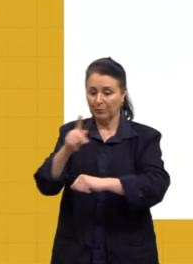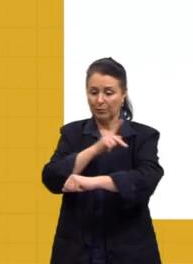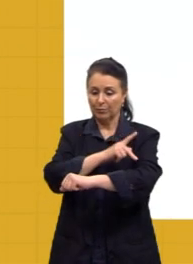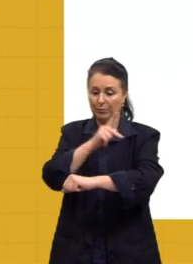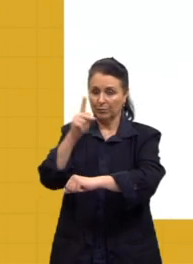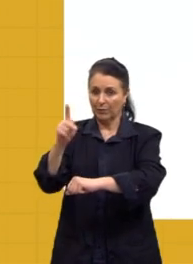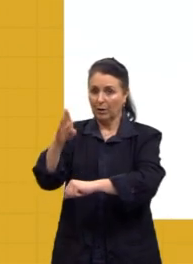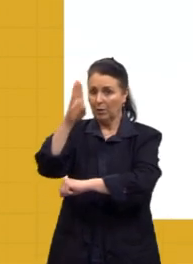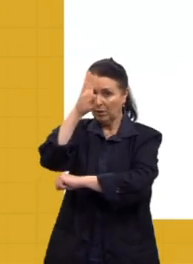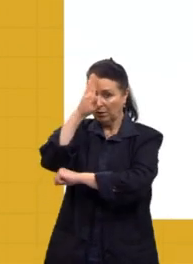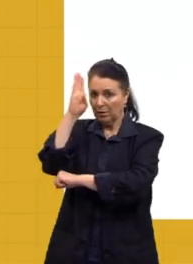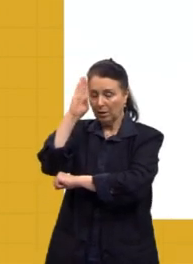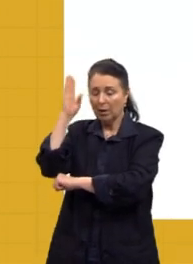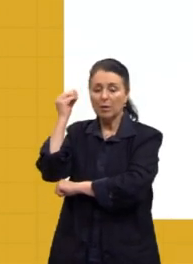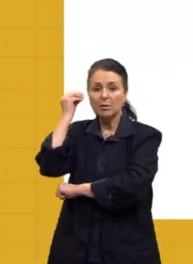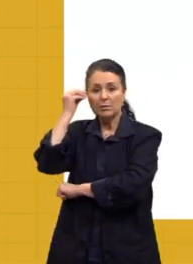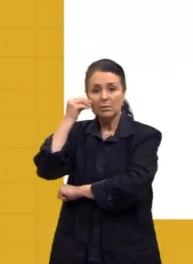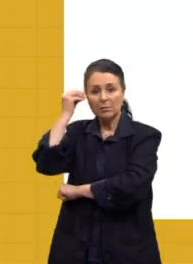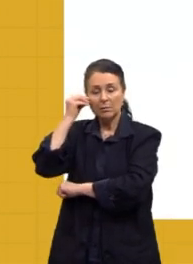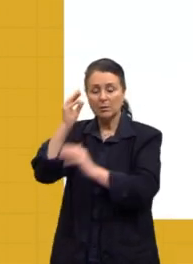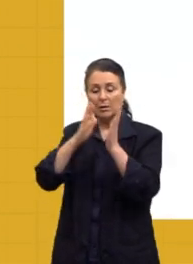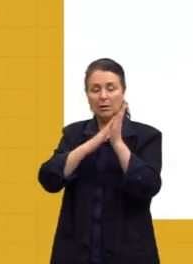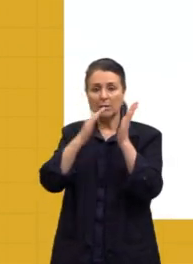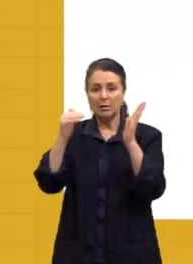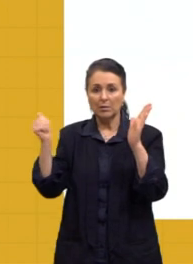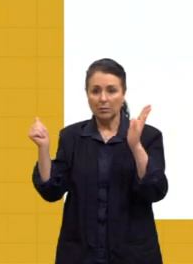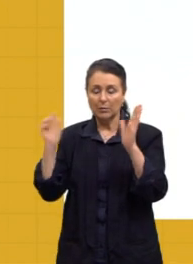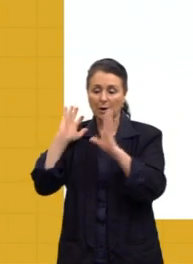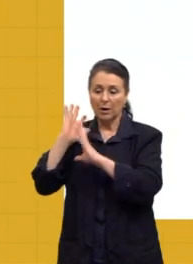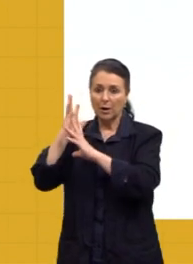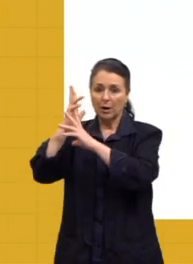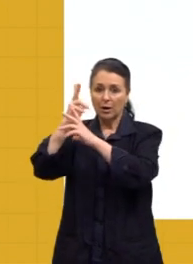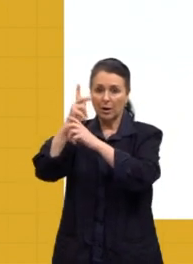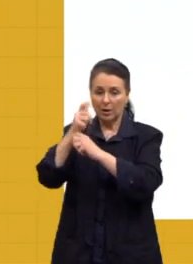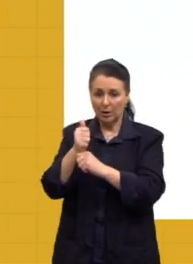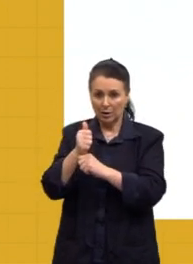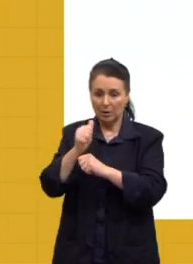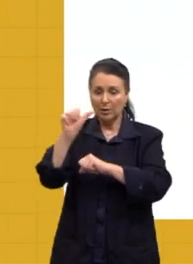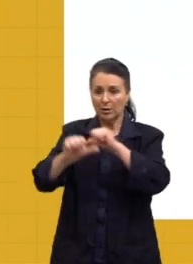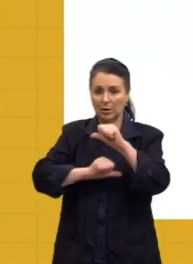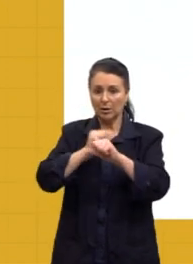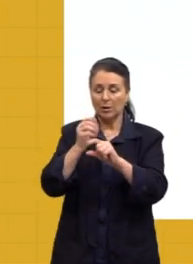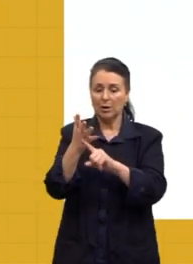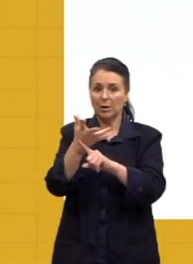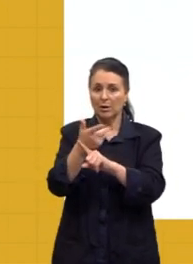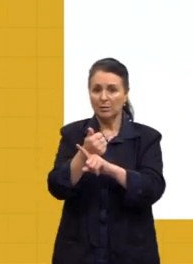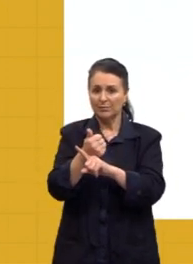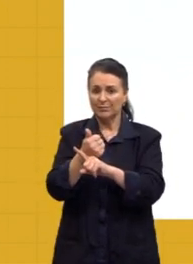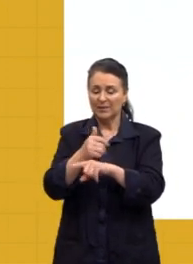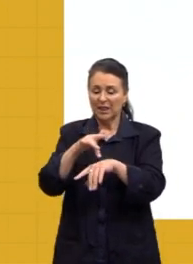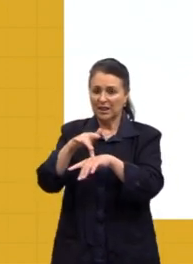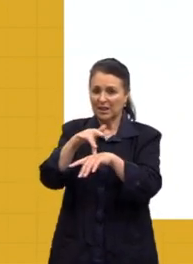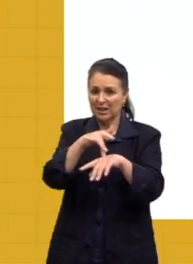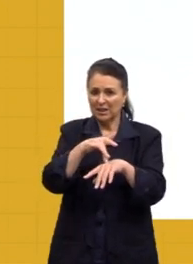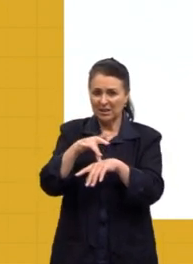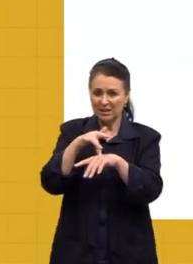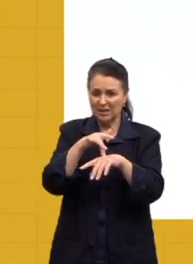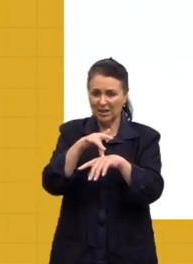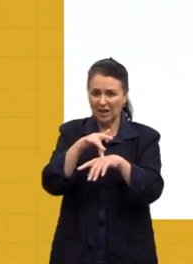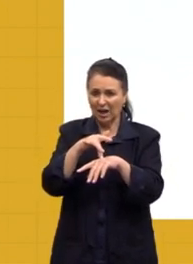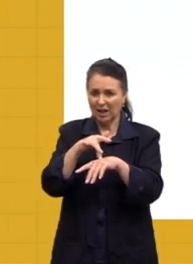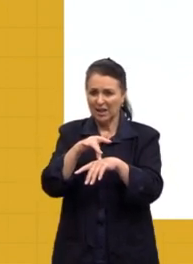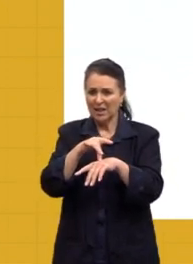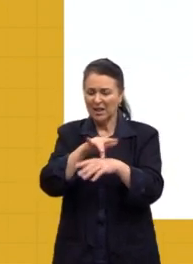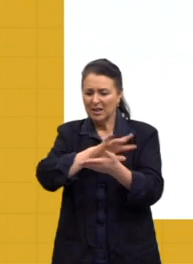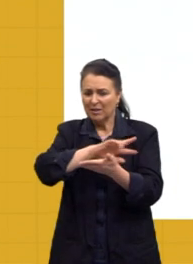academicismo, experimentações estéticas, renovações artísticas, ironia, sarcasmo, irreverência. acho que isso vem